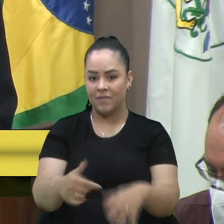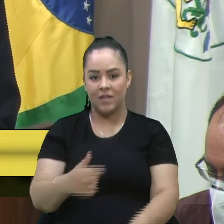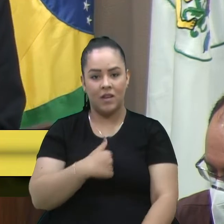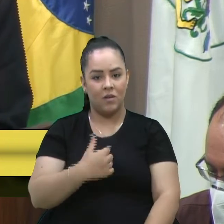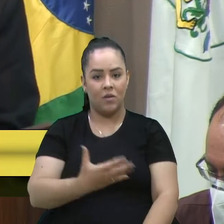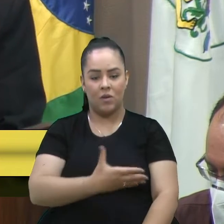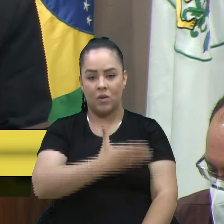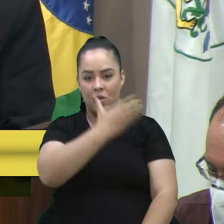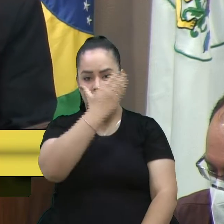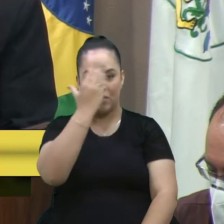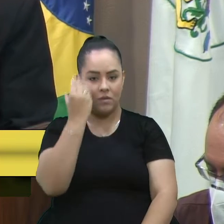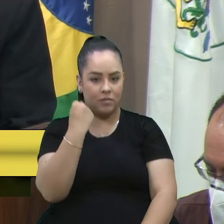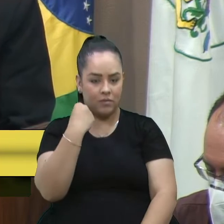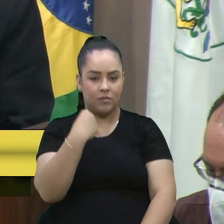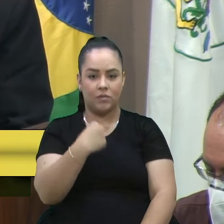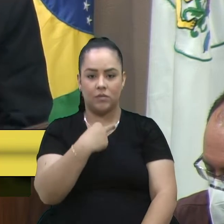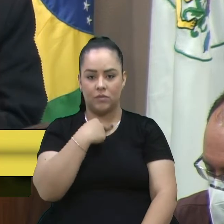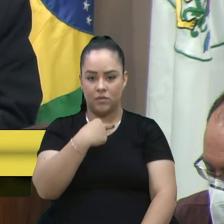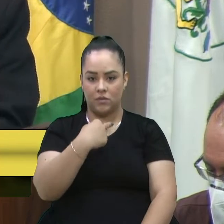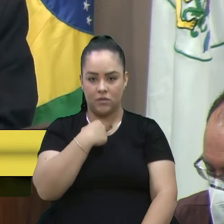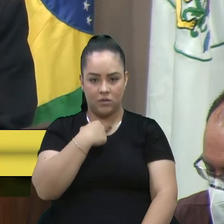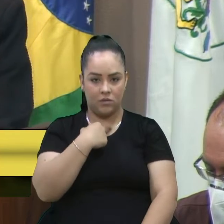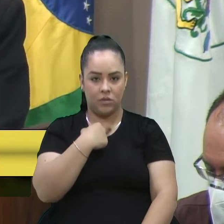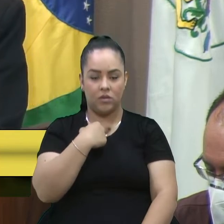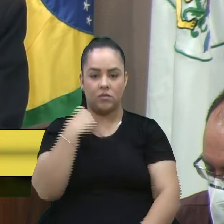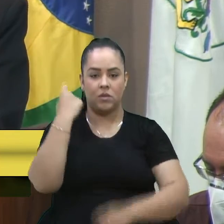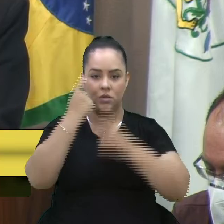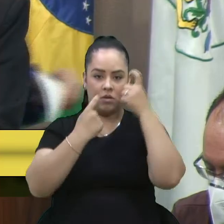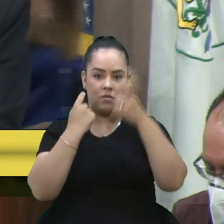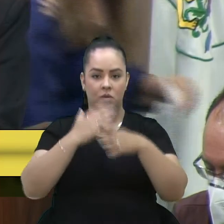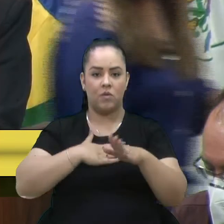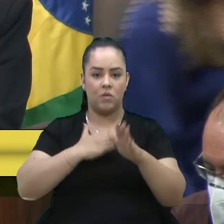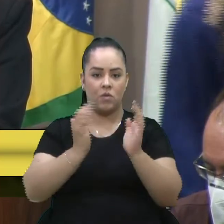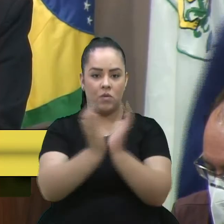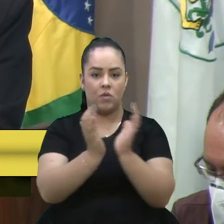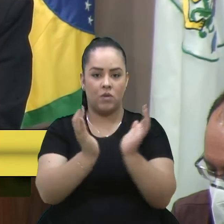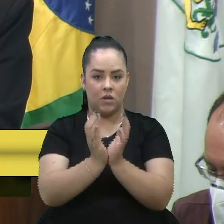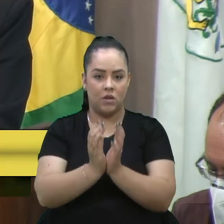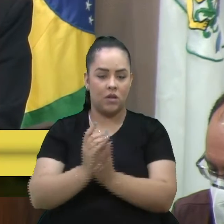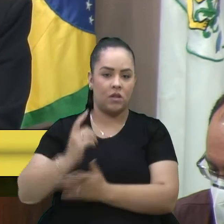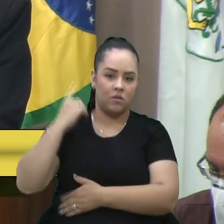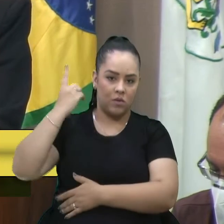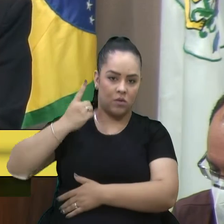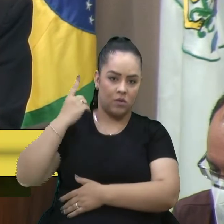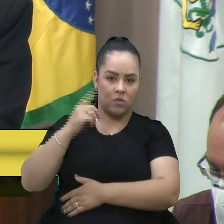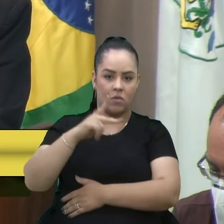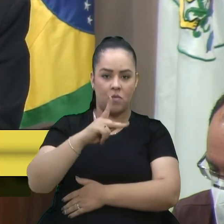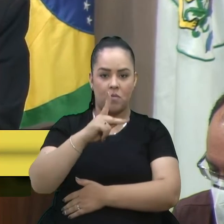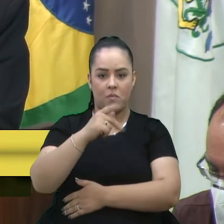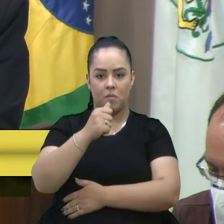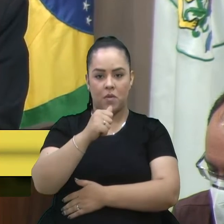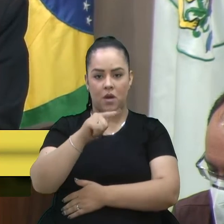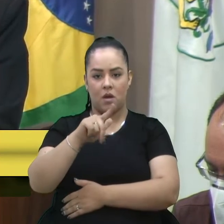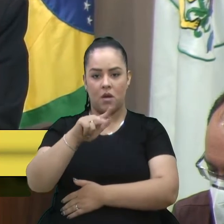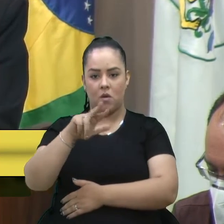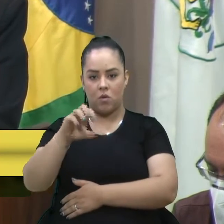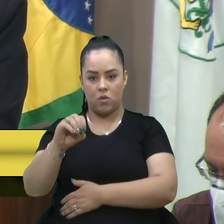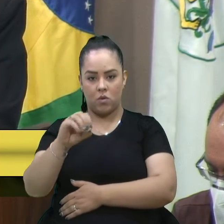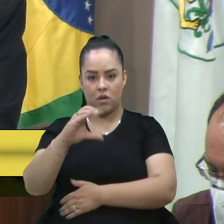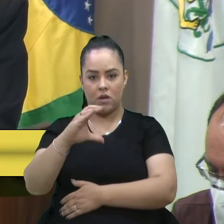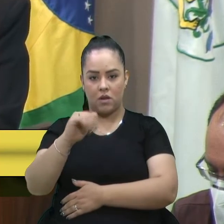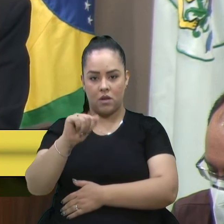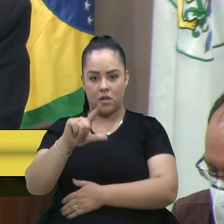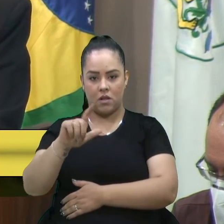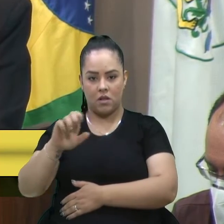deixar de trazer à sessão de hoje a preocupação do meu colega de partido, deputado federal Paulo Calef, PSD, que conversamos